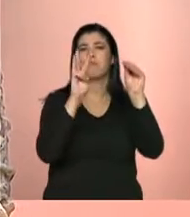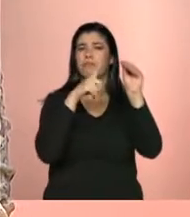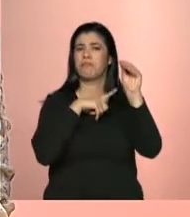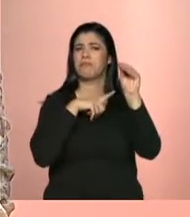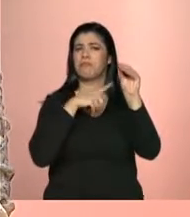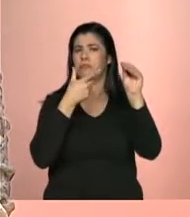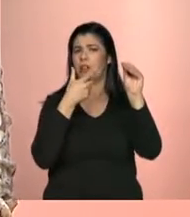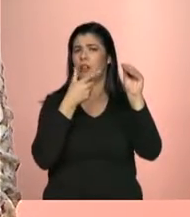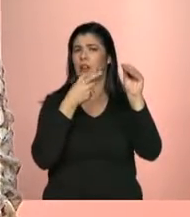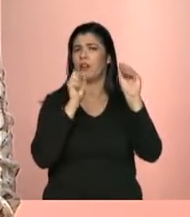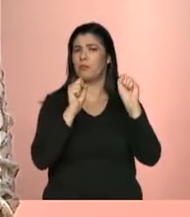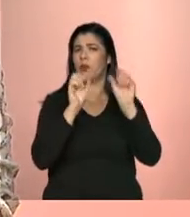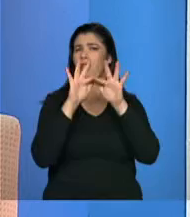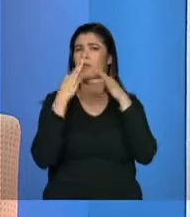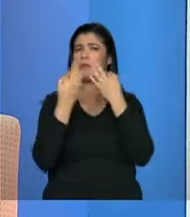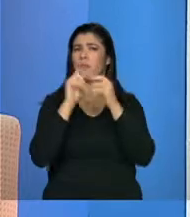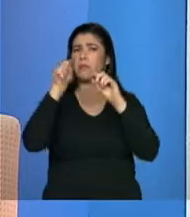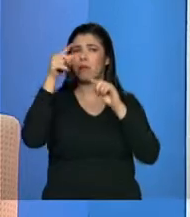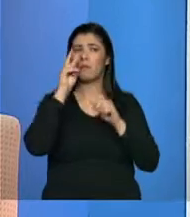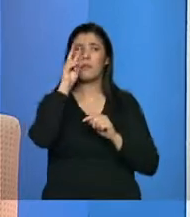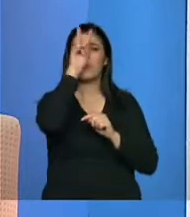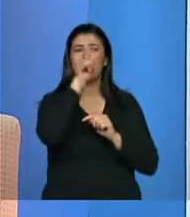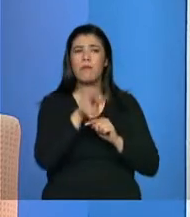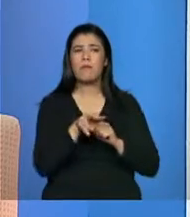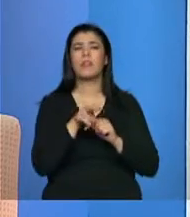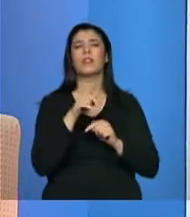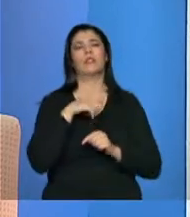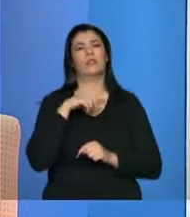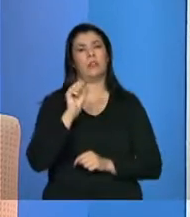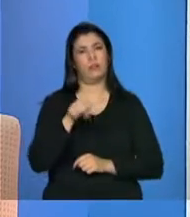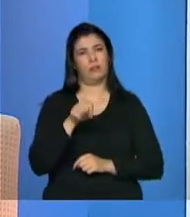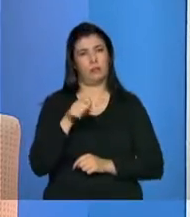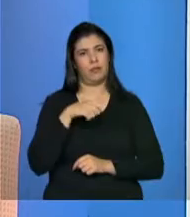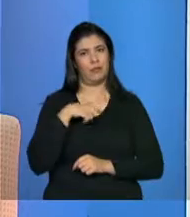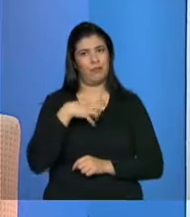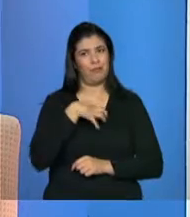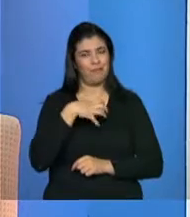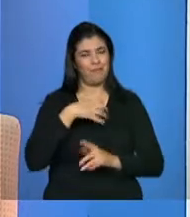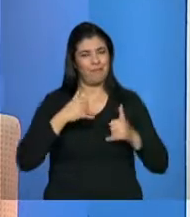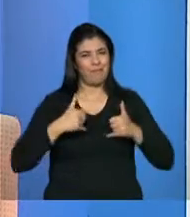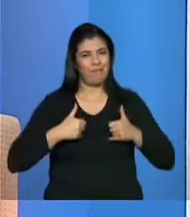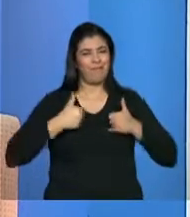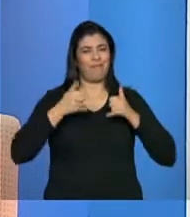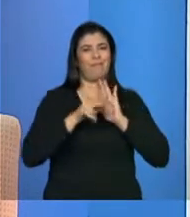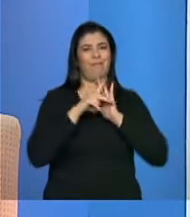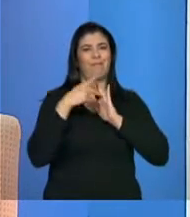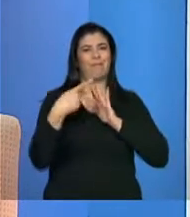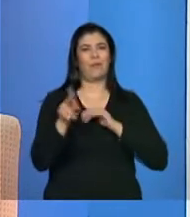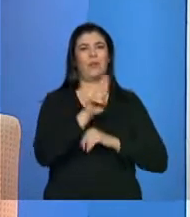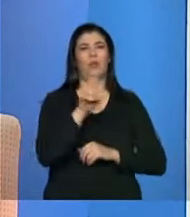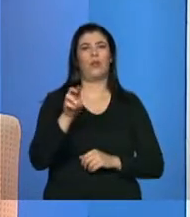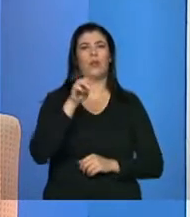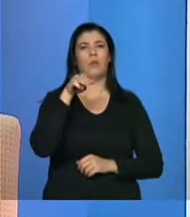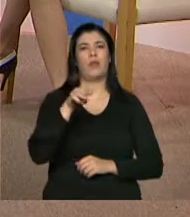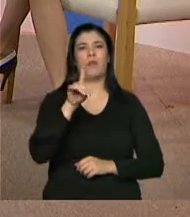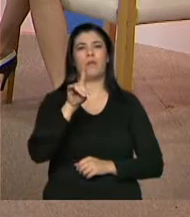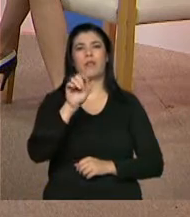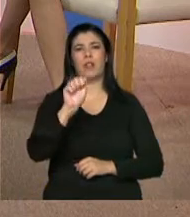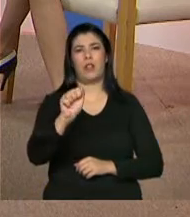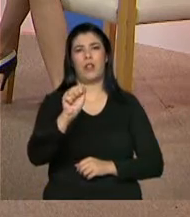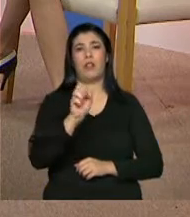cadastrarem no cadastro? Ah, sem dúvida. A gente está com um site que a gente se orgulha muito, que chama mdspravocê